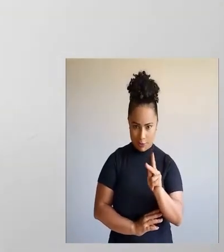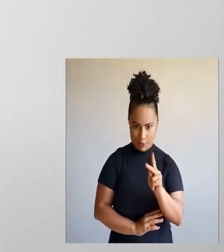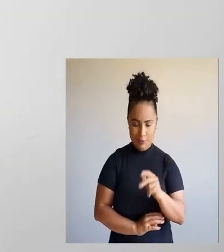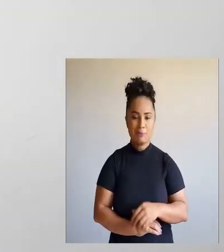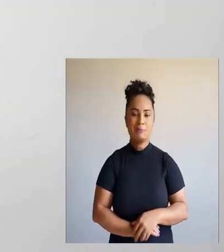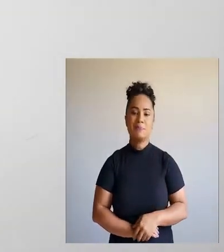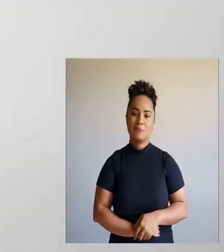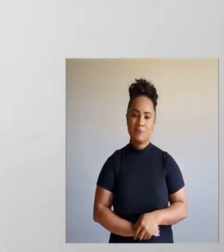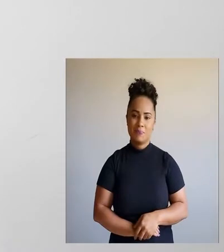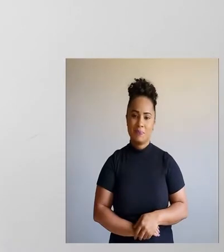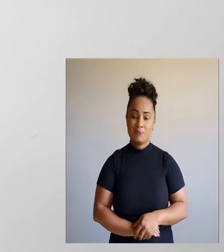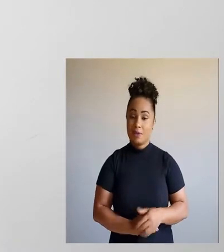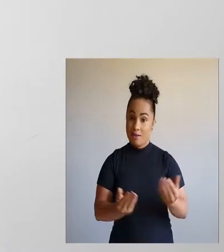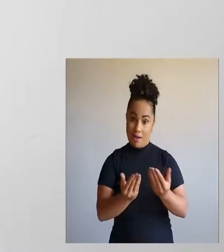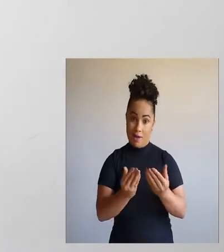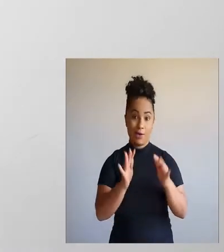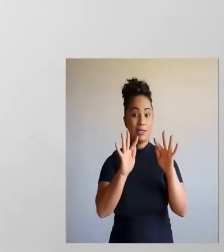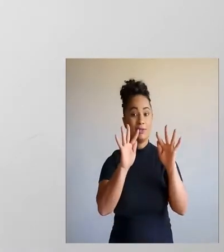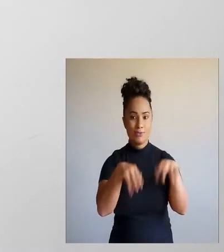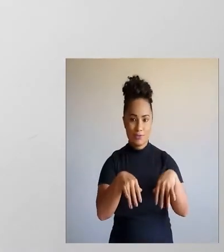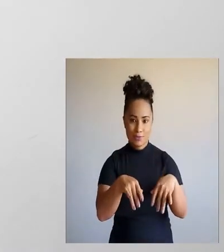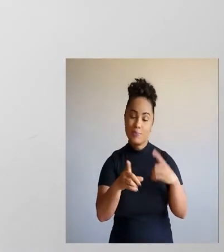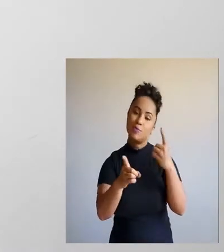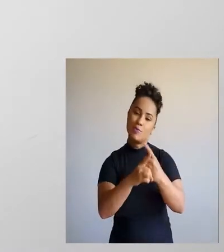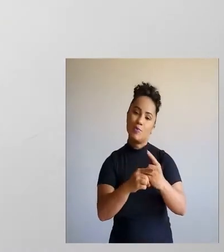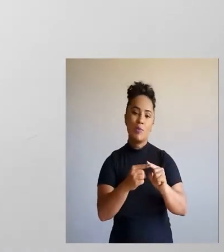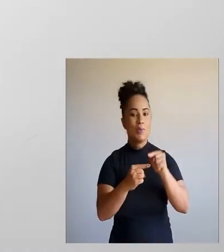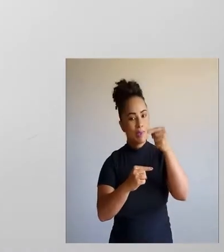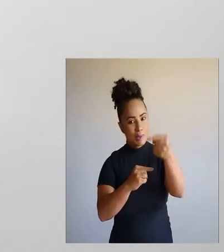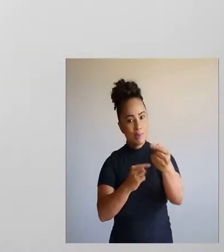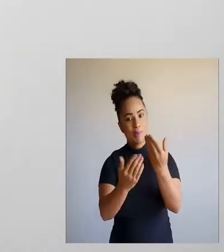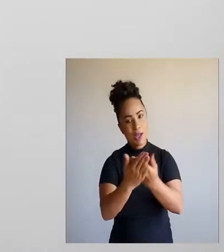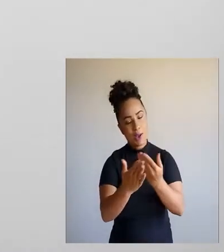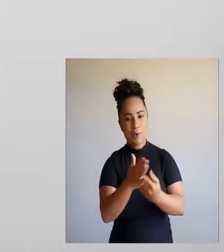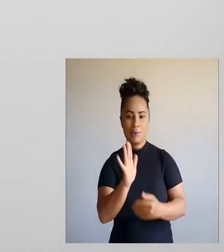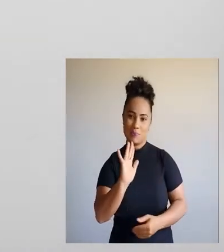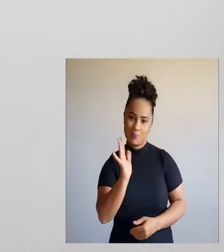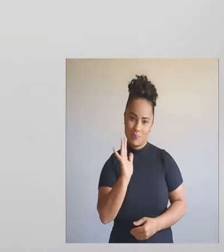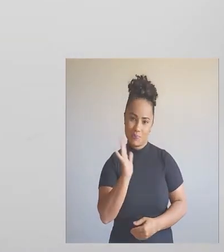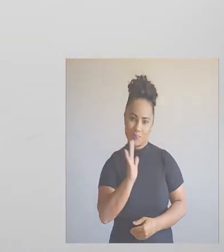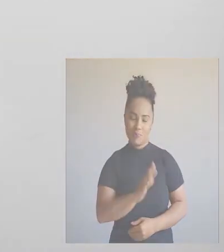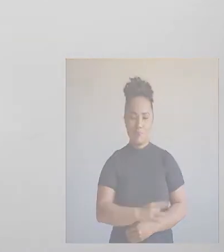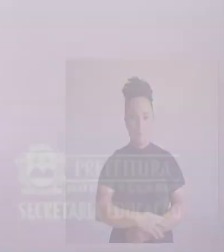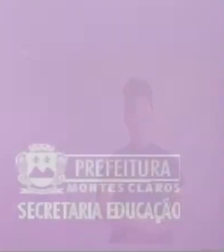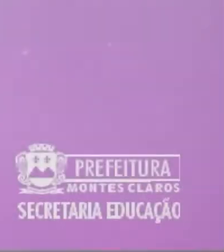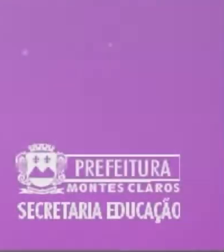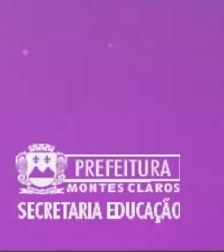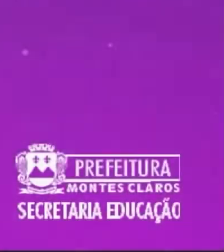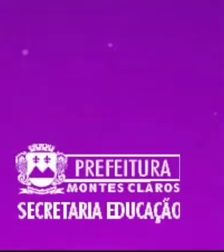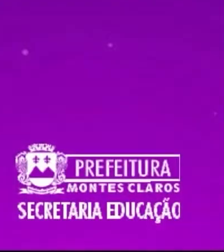Certo? Então, nós ficamos por aqui. Nos vemos na próxima aula e até mais.